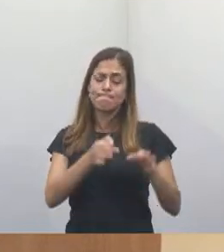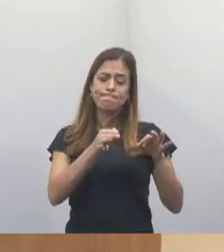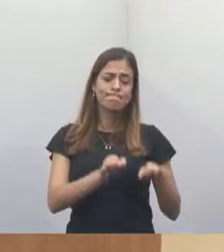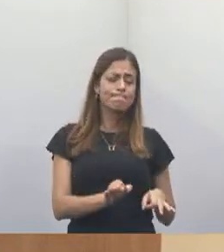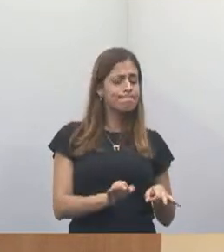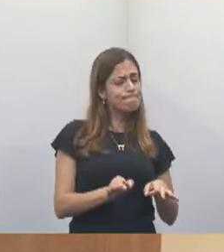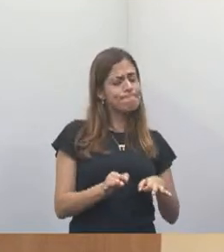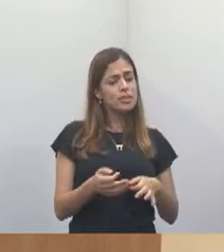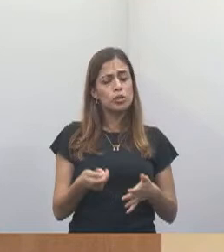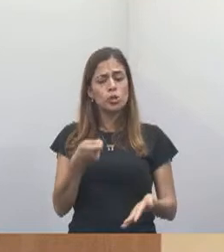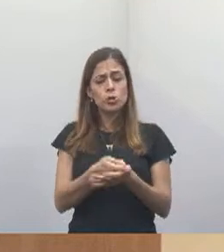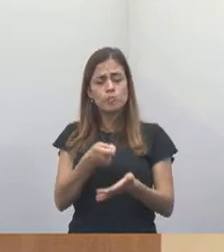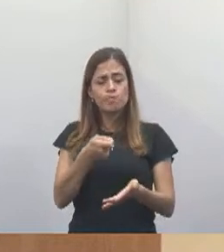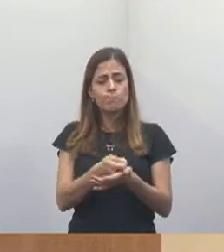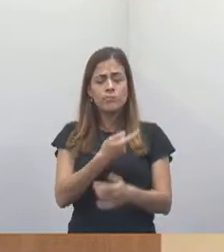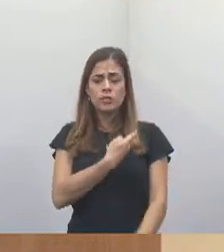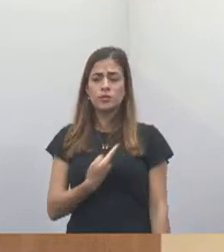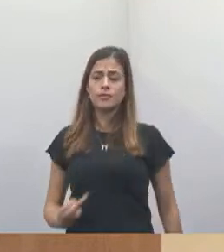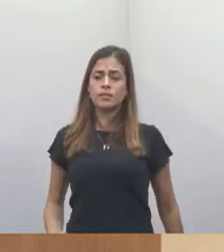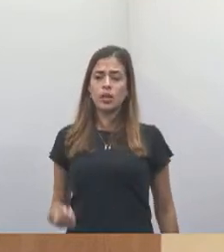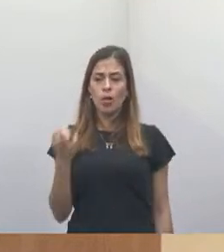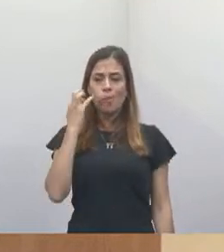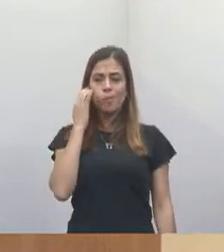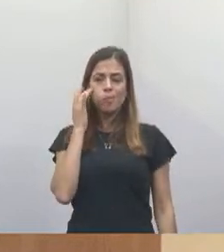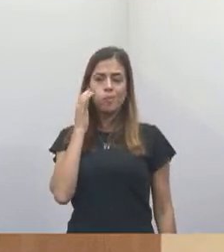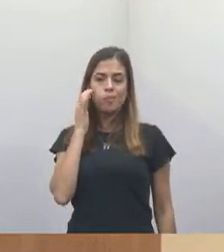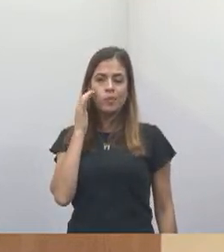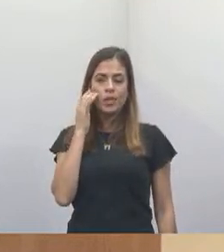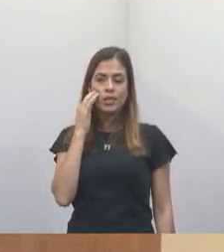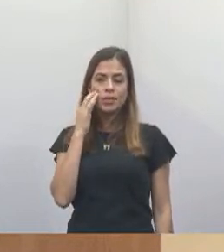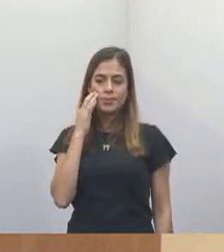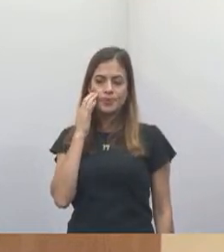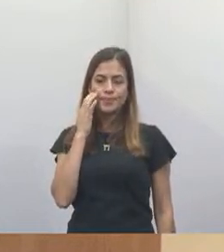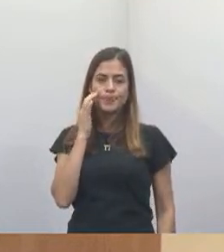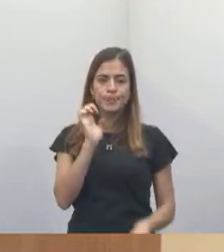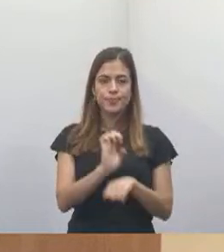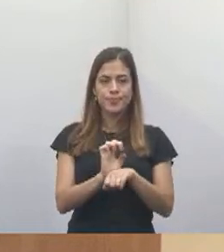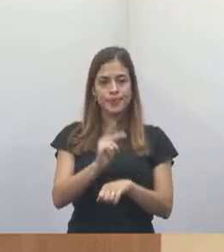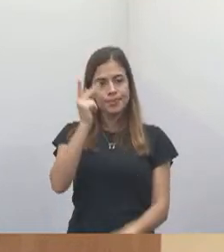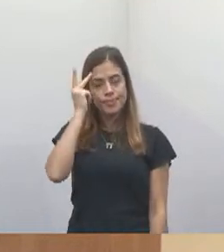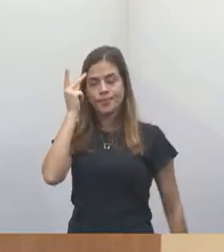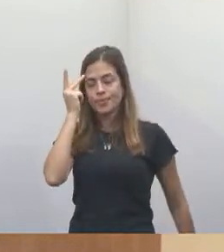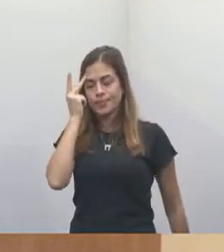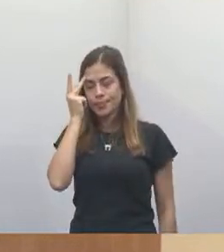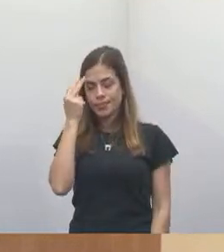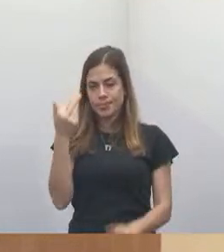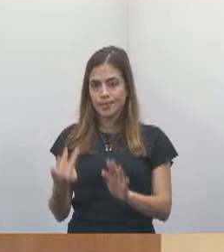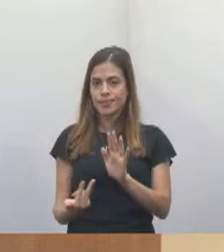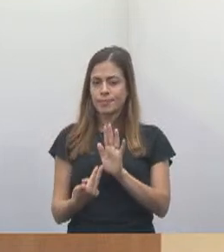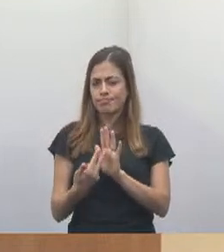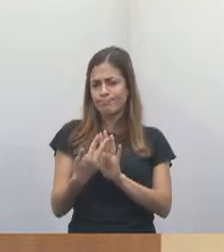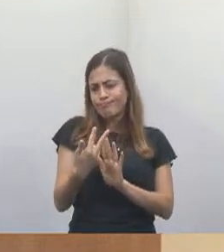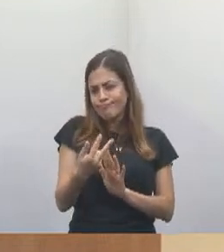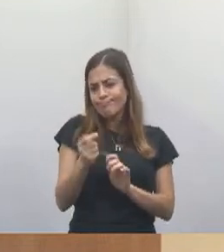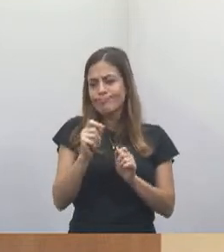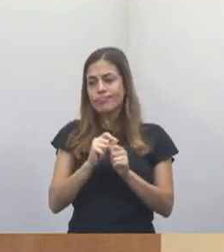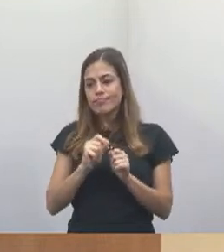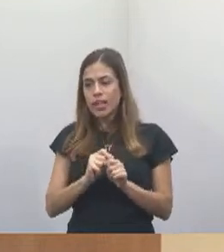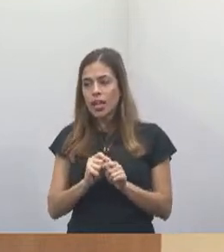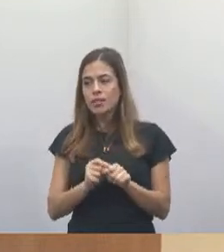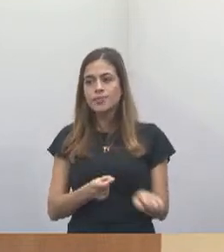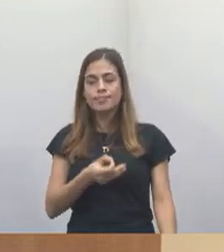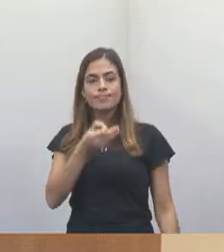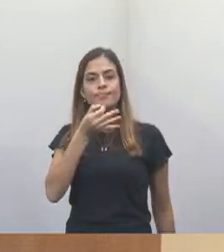cobrar do governador de São Paulo, Tarcísio, que as cirurgias fossem realizadas, que os medicamentos de alto